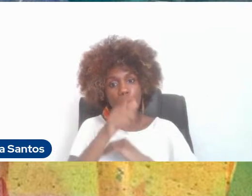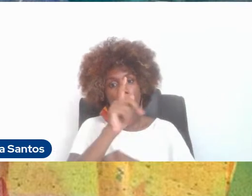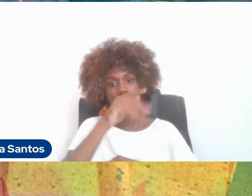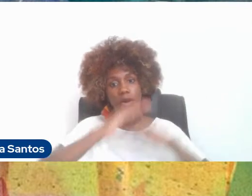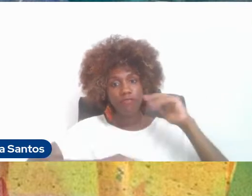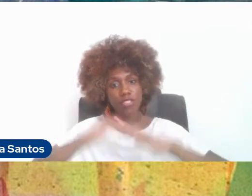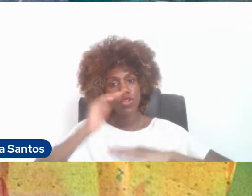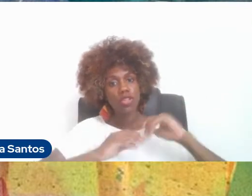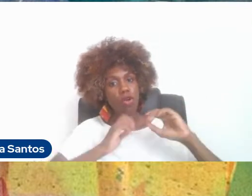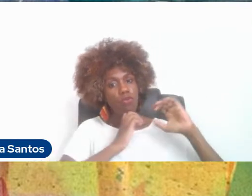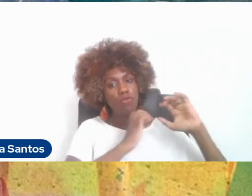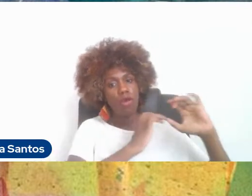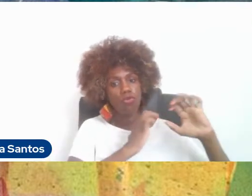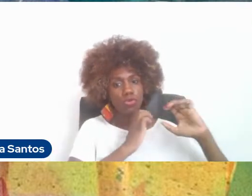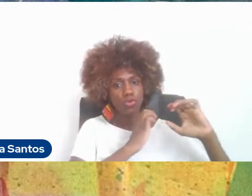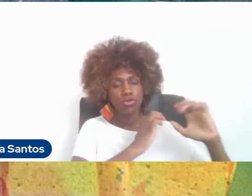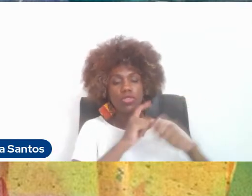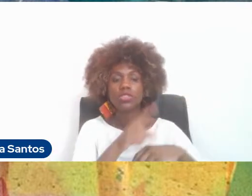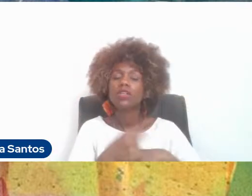algum tempo atrás,